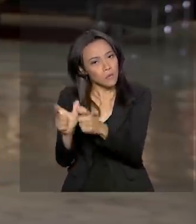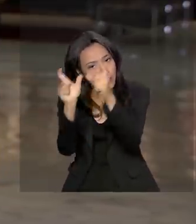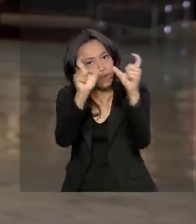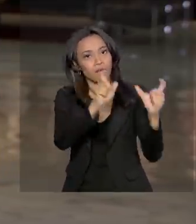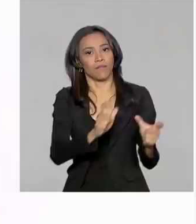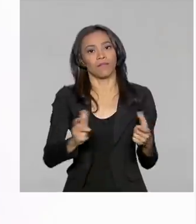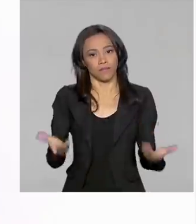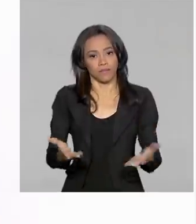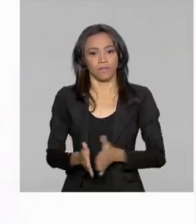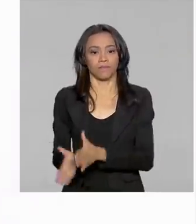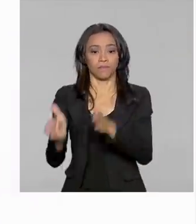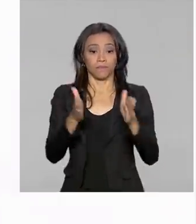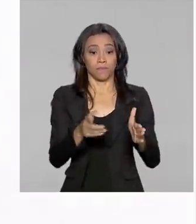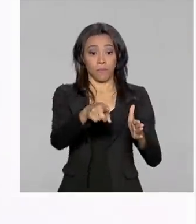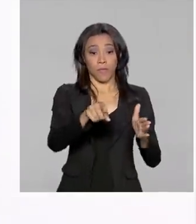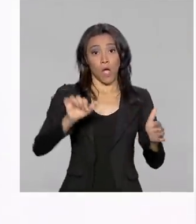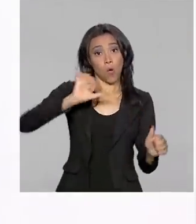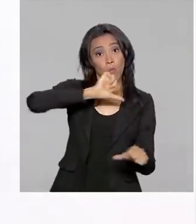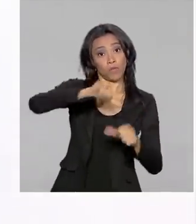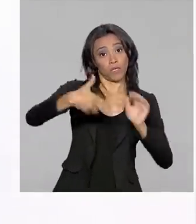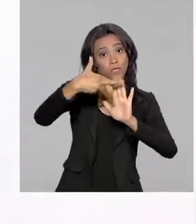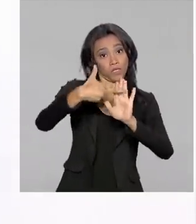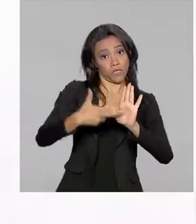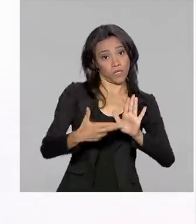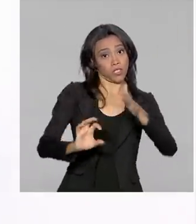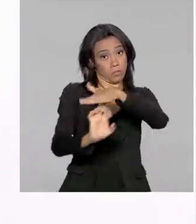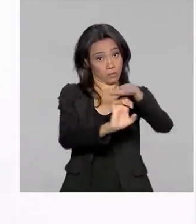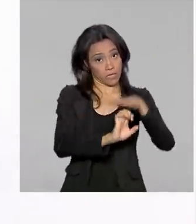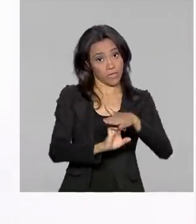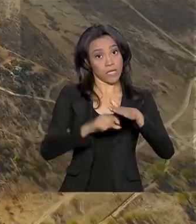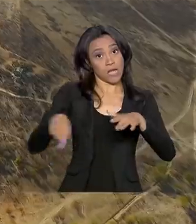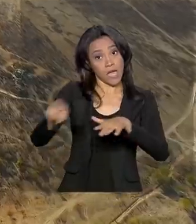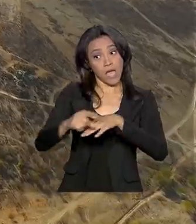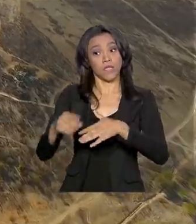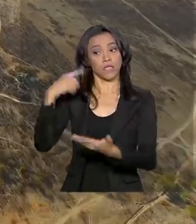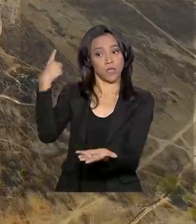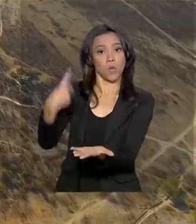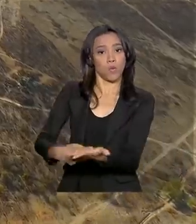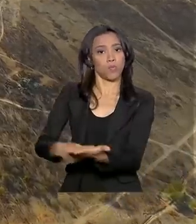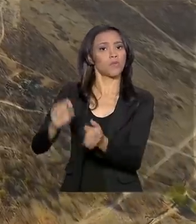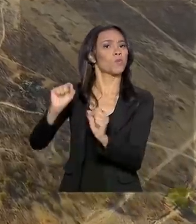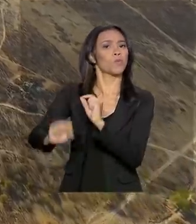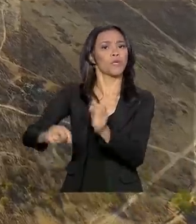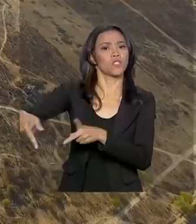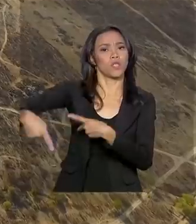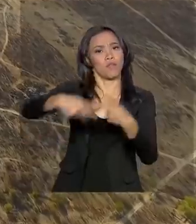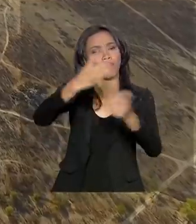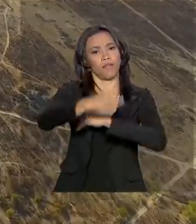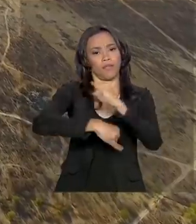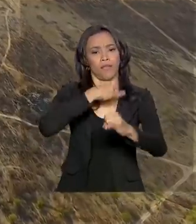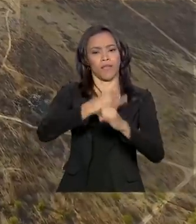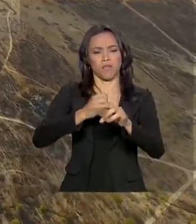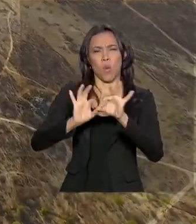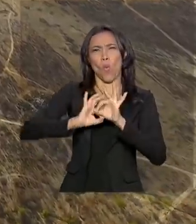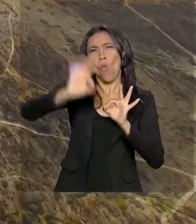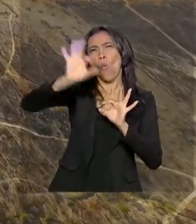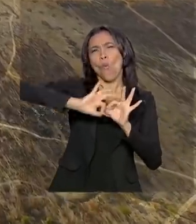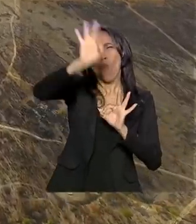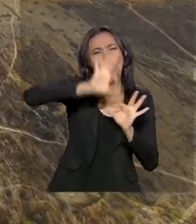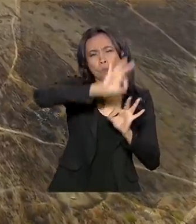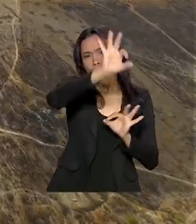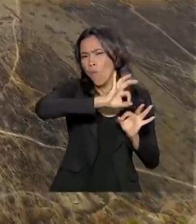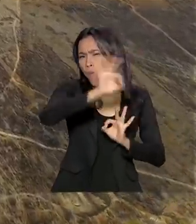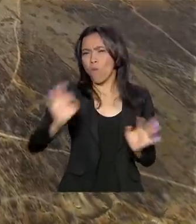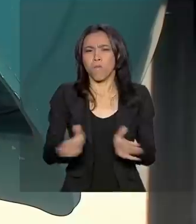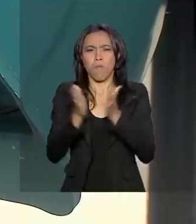atendidas. Ao mudar de regime, as operadoras assumem o compromisso de levar a internet banda larga para lugares mais distantes e